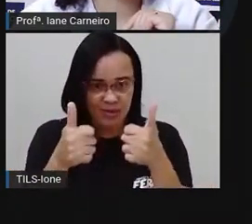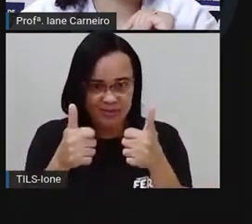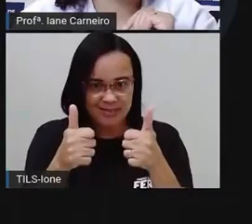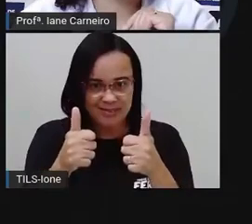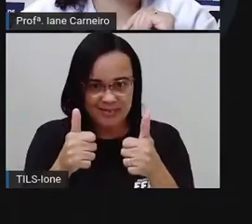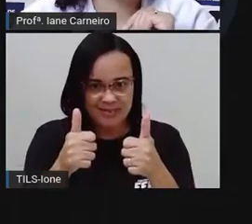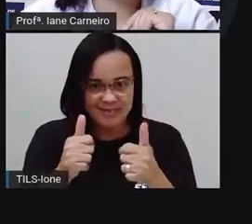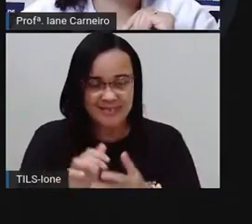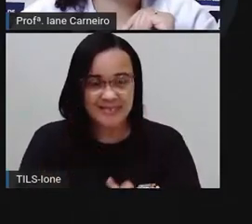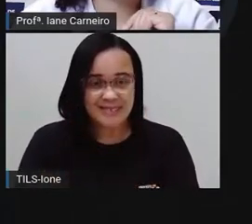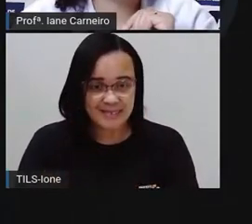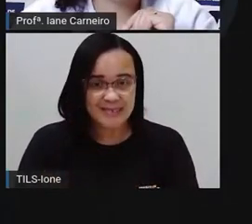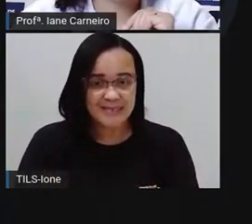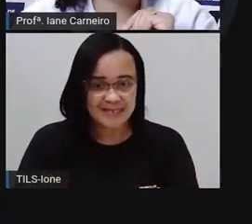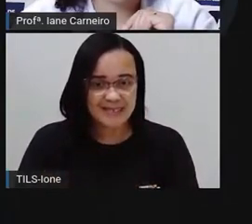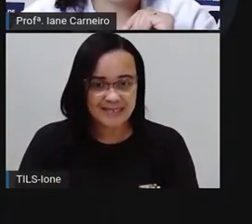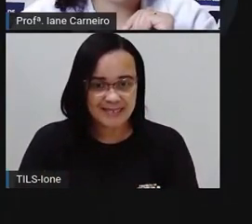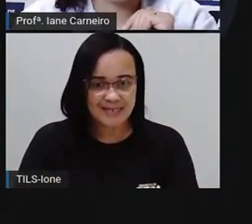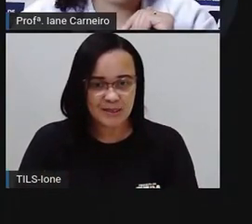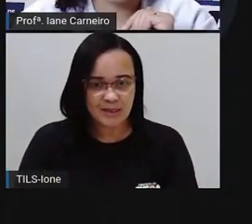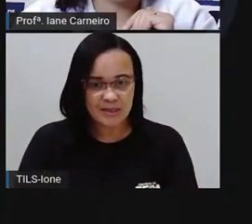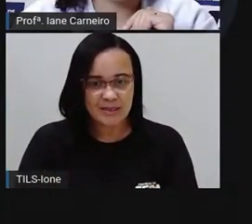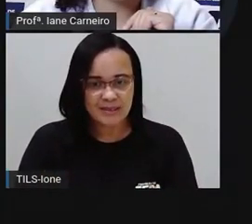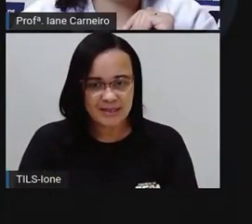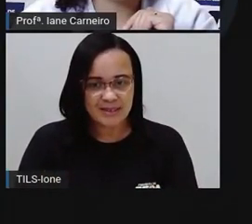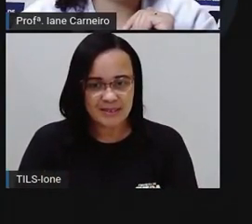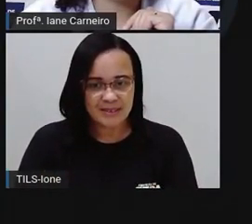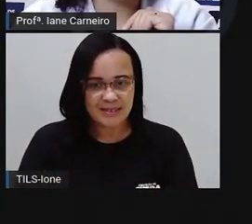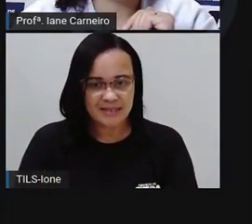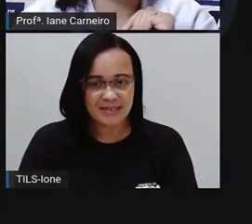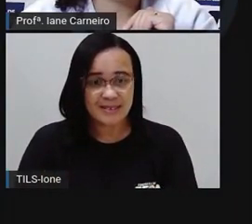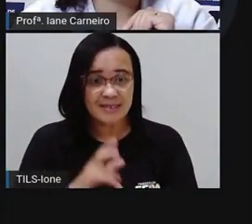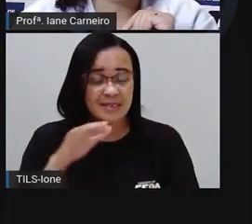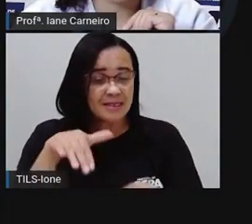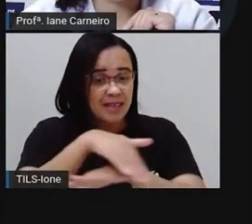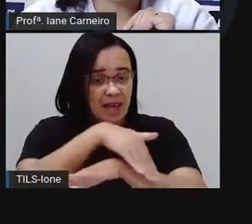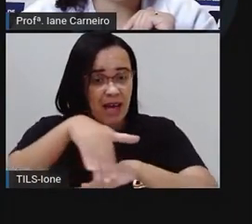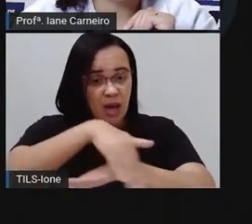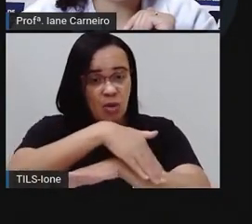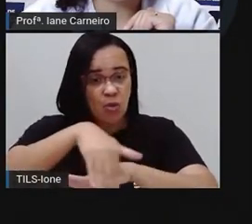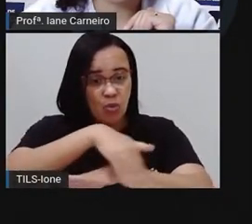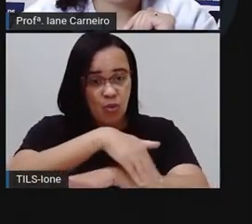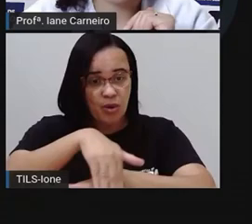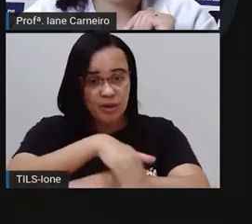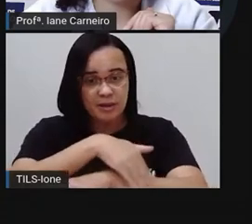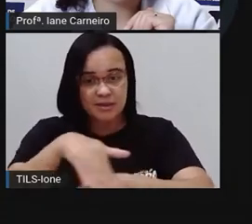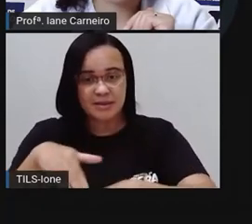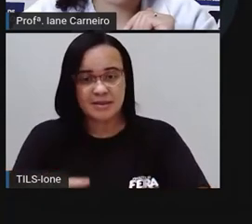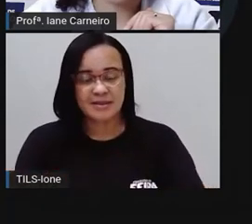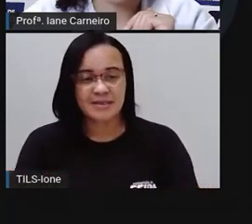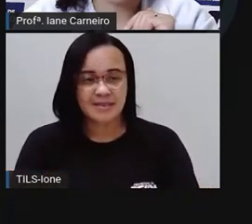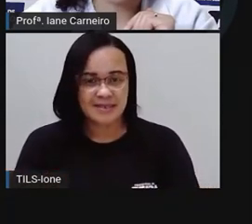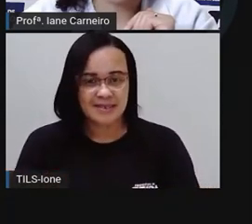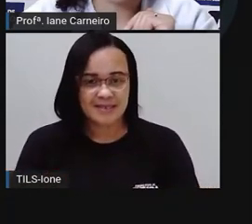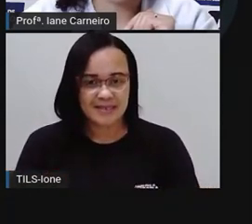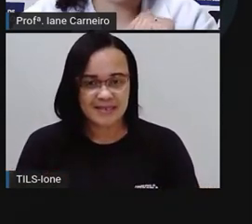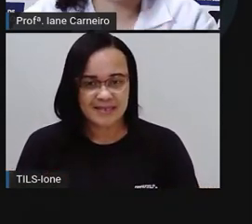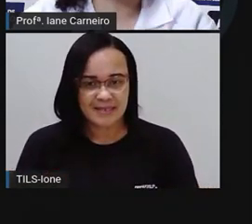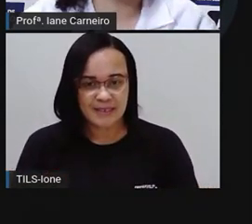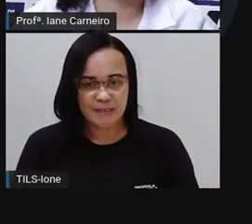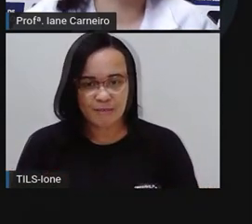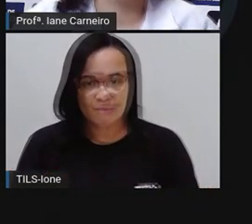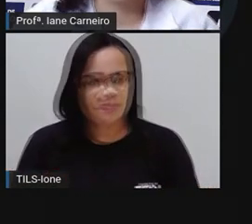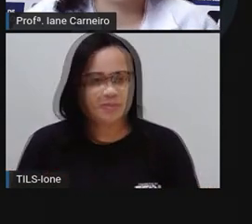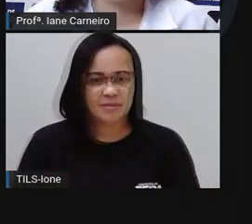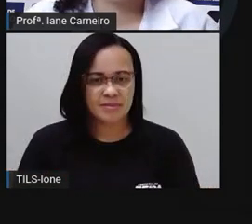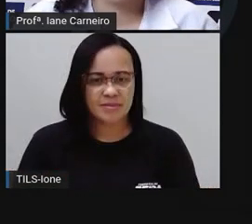Pronto, ó. A Pró chegou bem no outro canto da rua. Só um minutinho. Ô, a Pró mostrando o céu. Pronto.